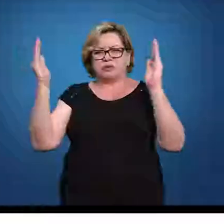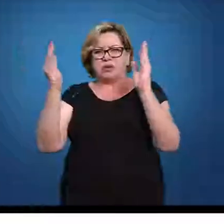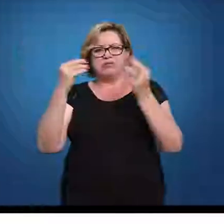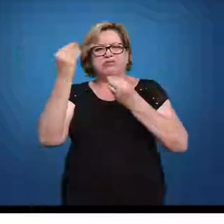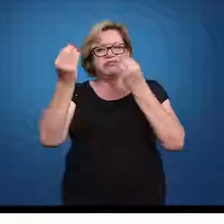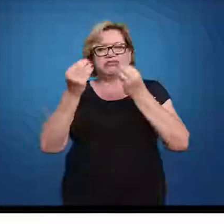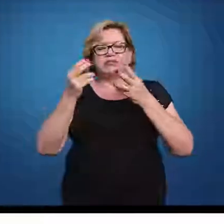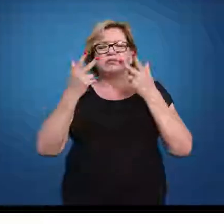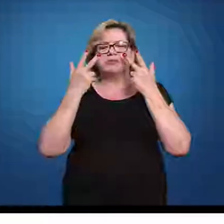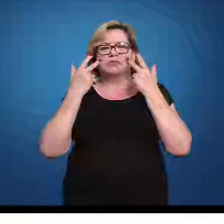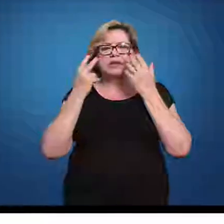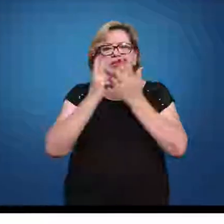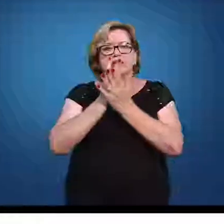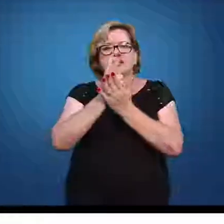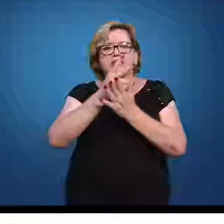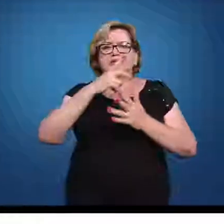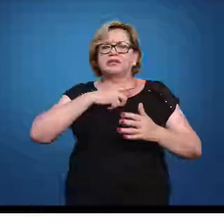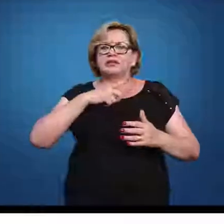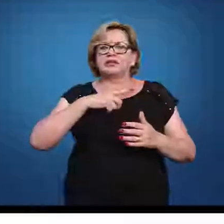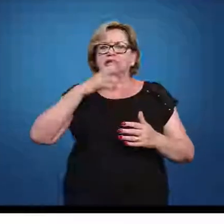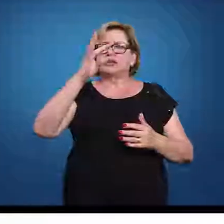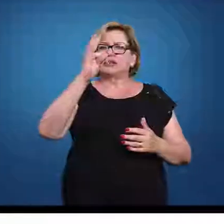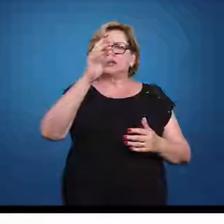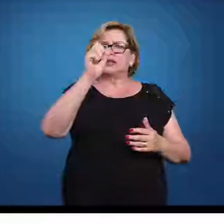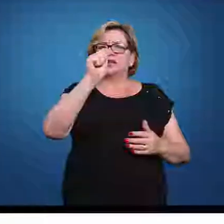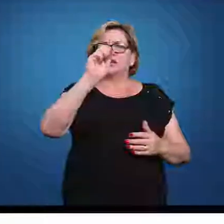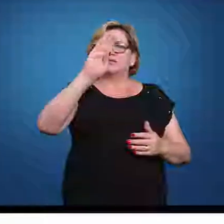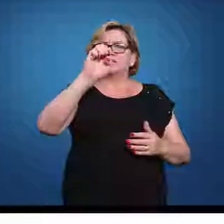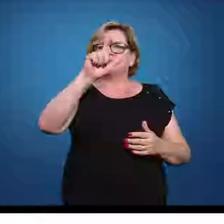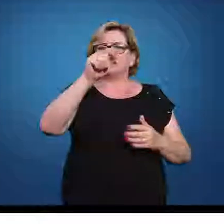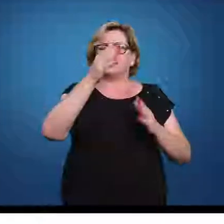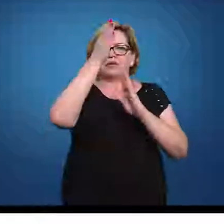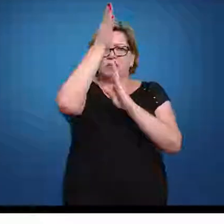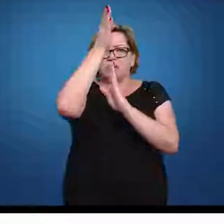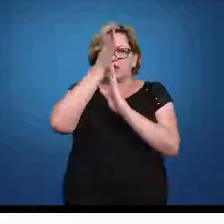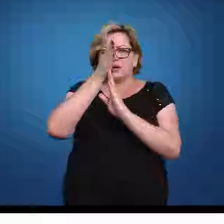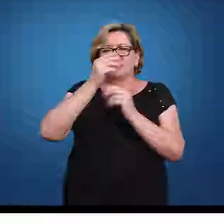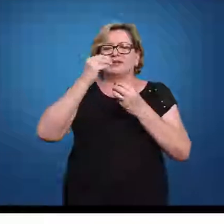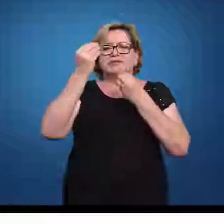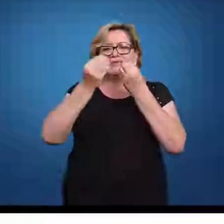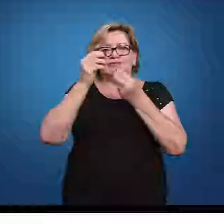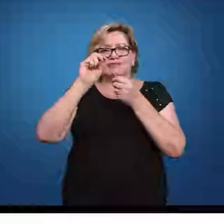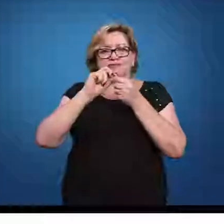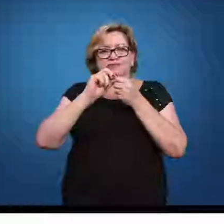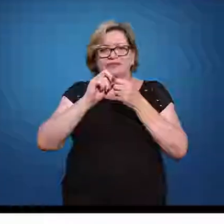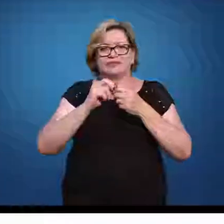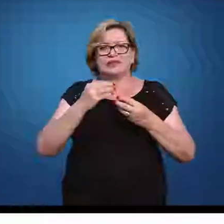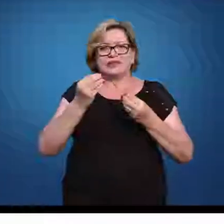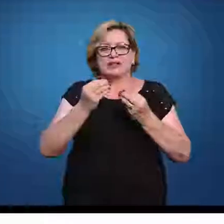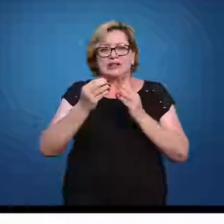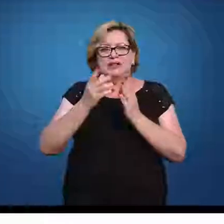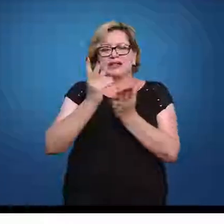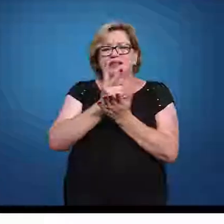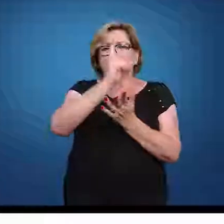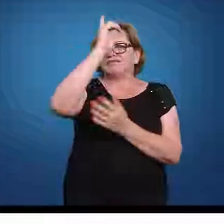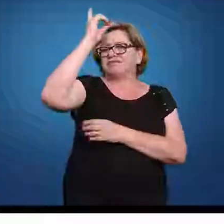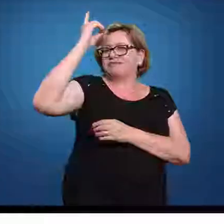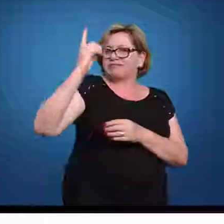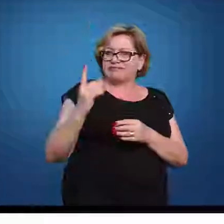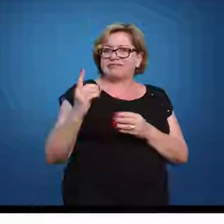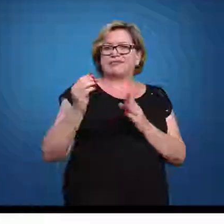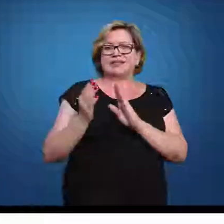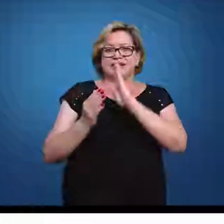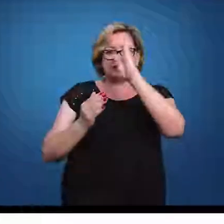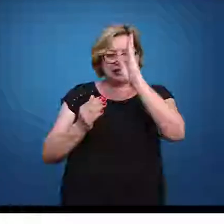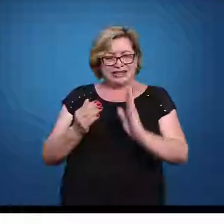é mais comum as tabelas terem somente um lado. Ou seja, você faz o cálculo e normalmente é do lado direito. Está aqui